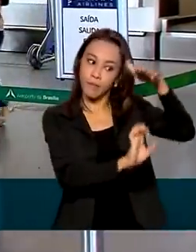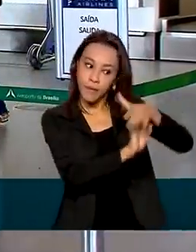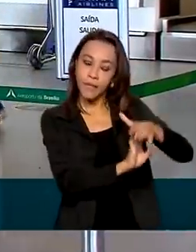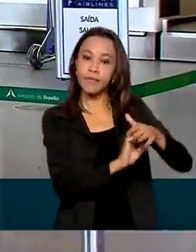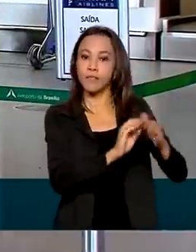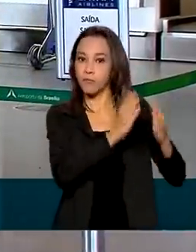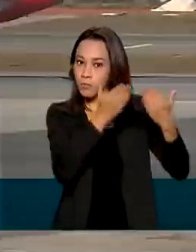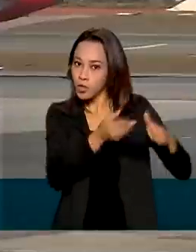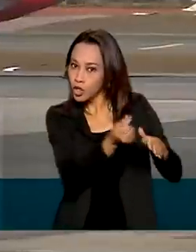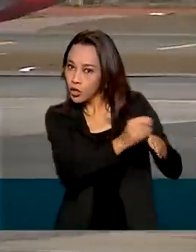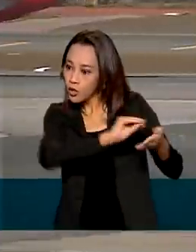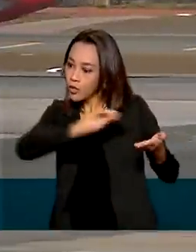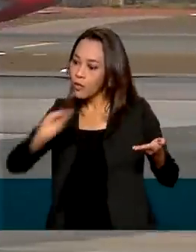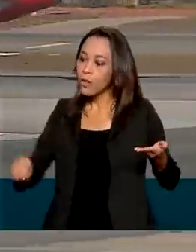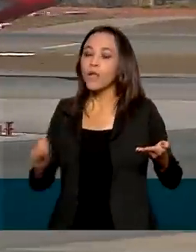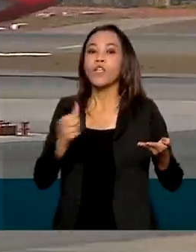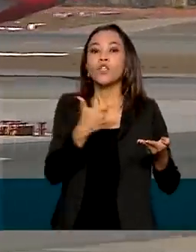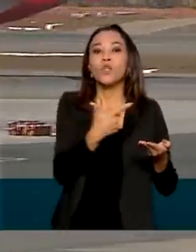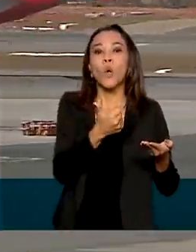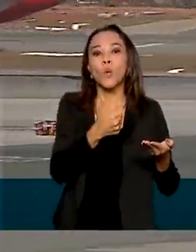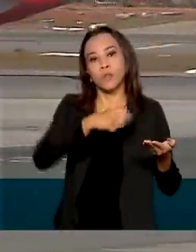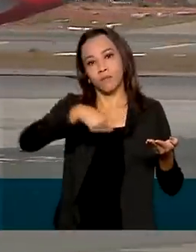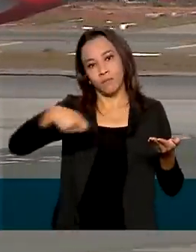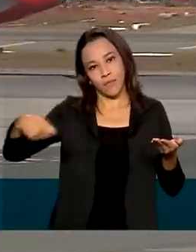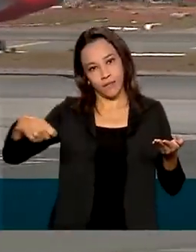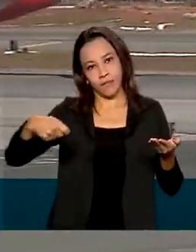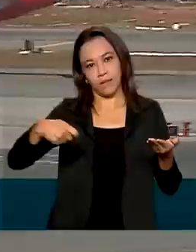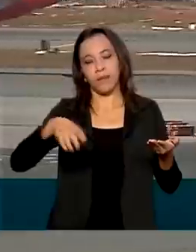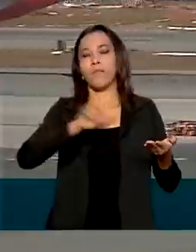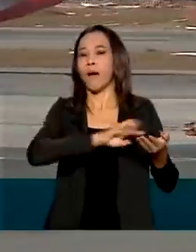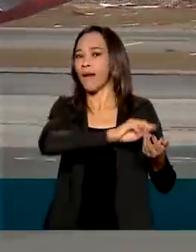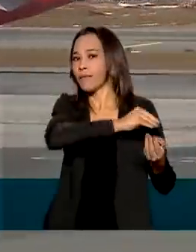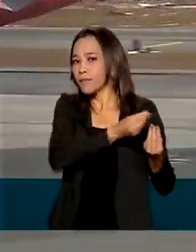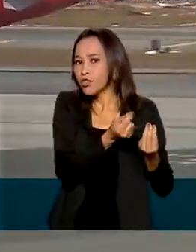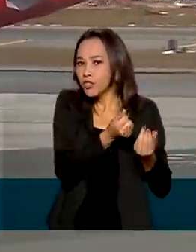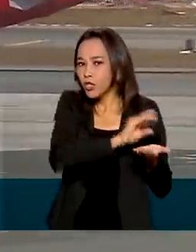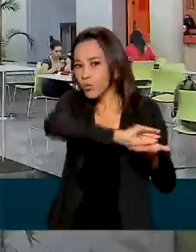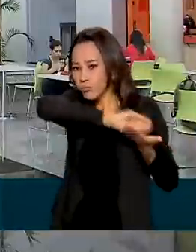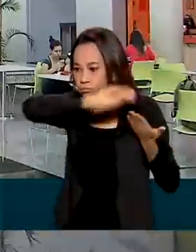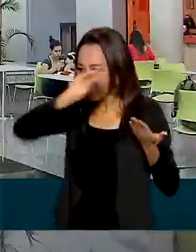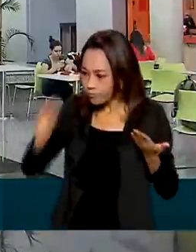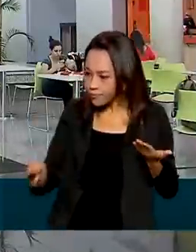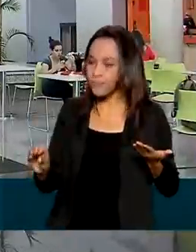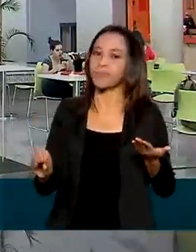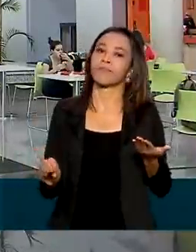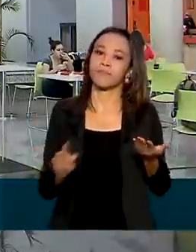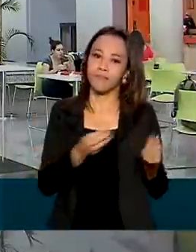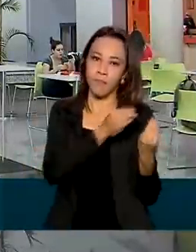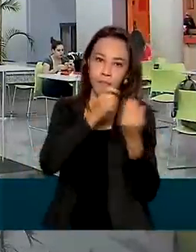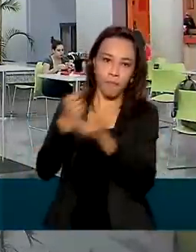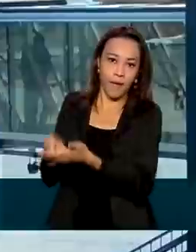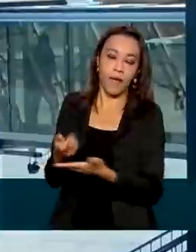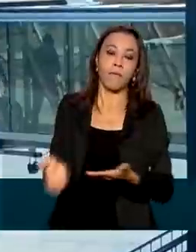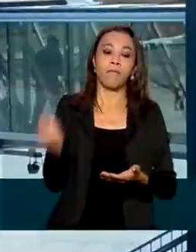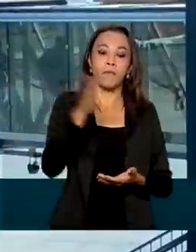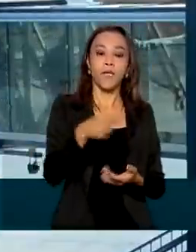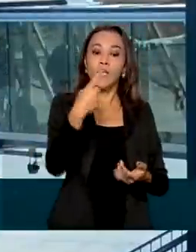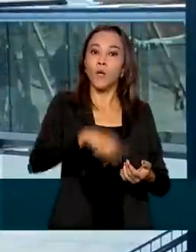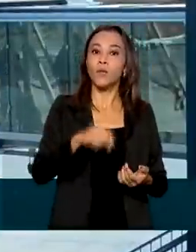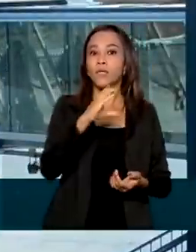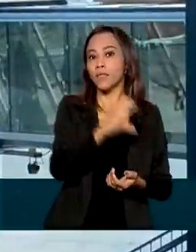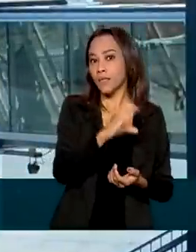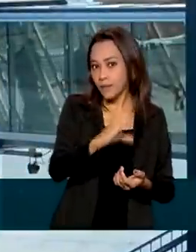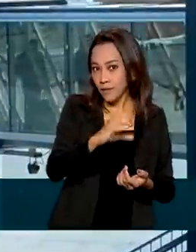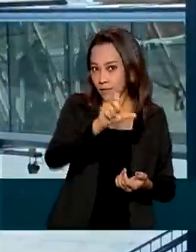12 meses a contar da data do voo cancelado para devolver o valor corrigido. E para a concessão de crédito, é só